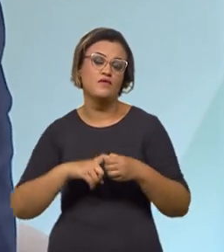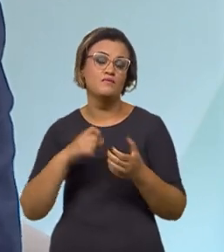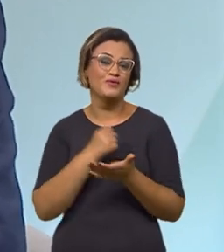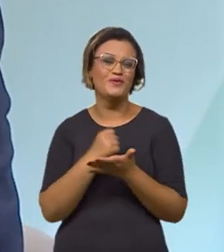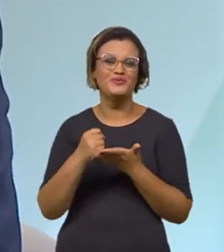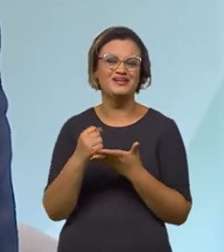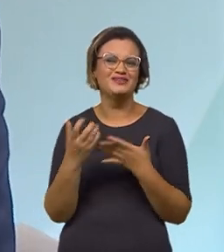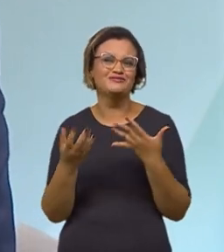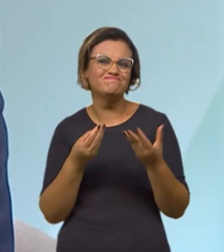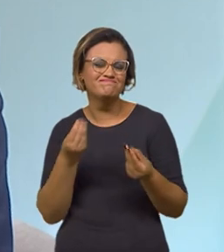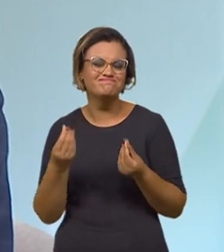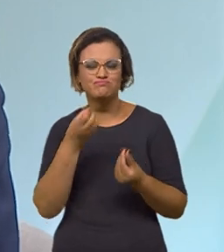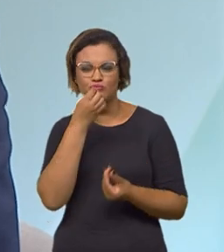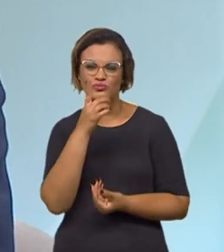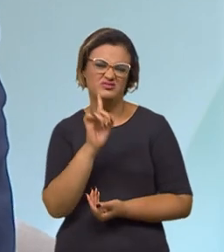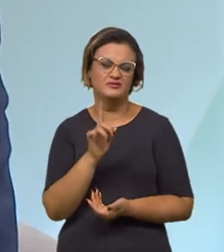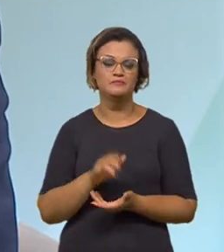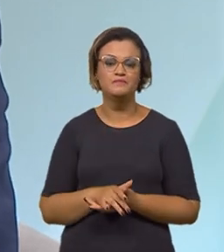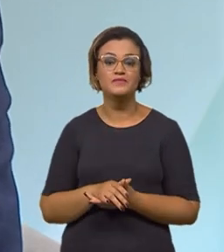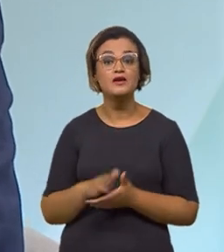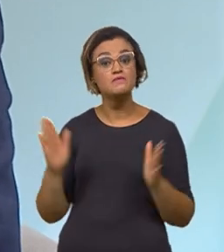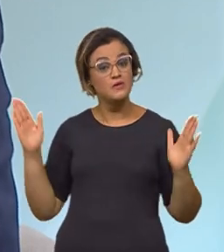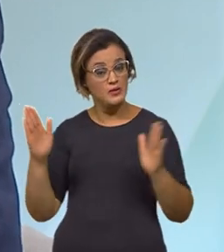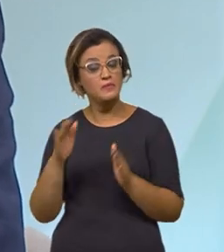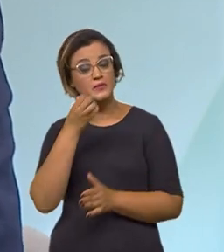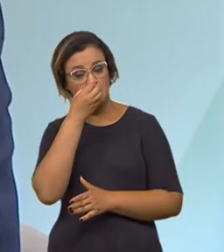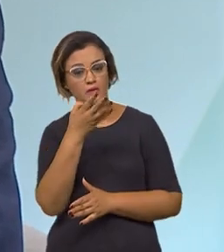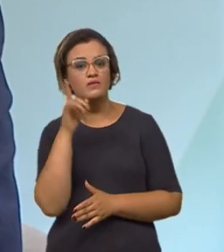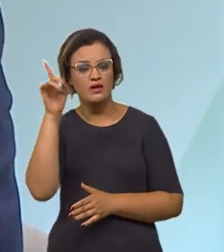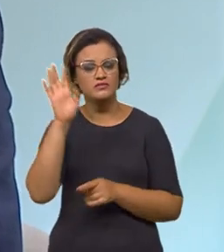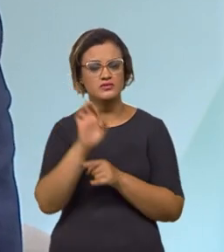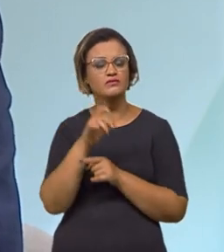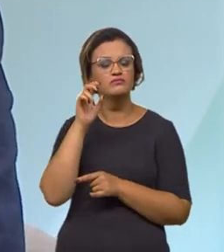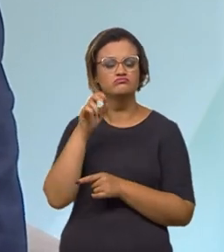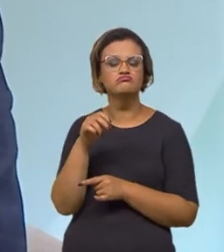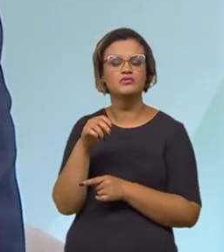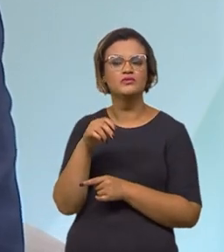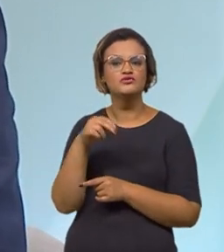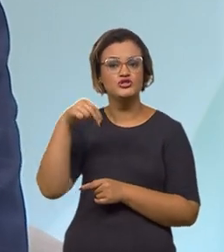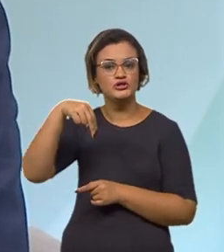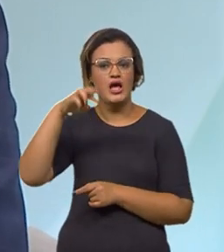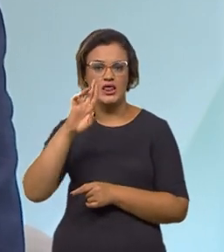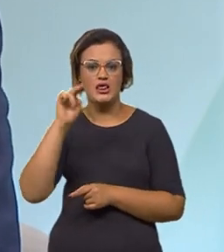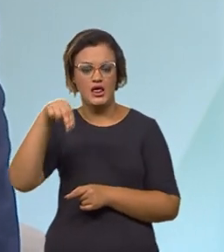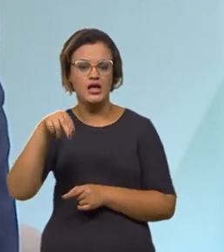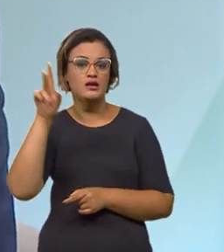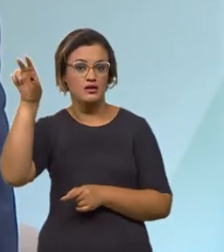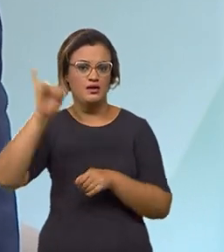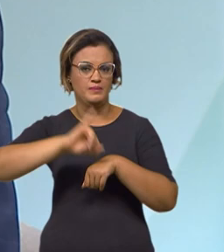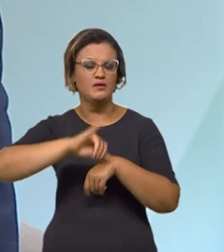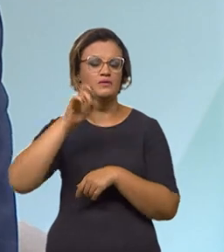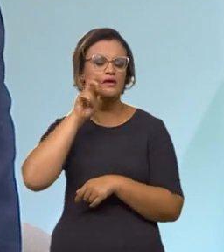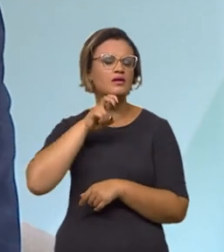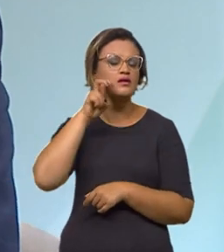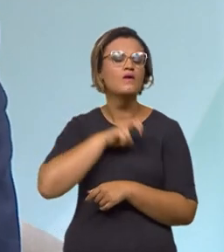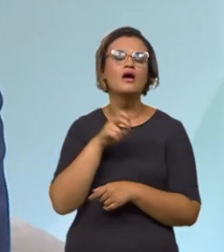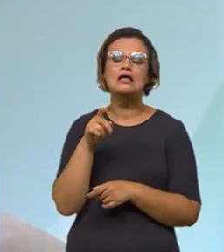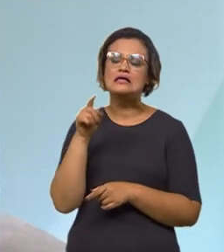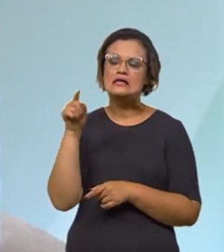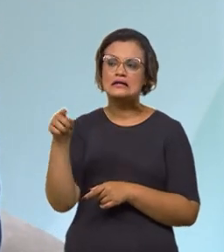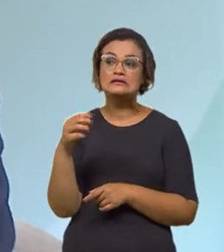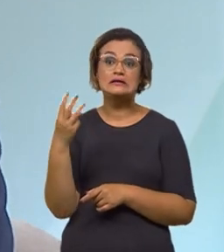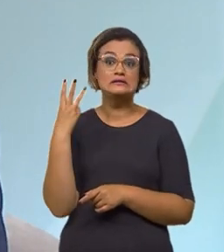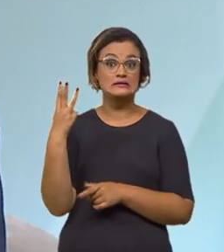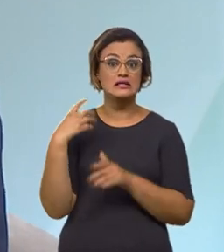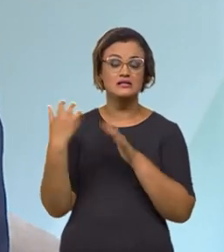não está tão interessante para eles. O aeroporto é bom, tem uma expectativa muito grande, inclusive estão com três grandes concessionárias internacionais